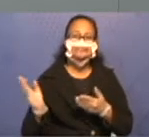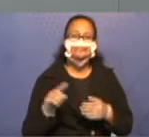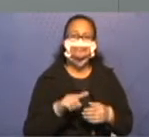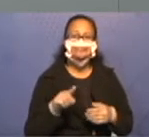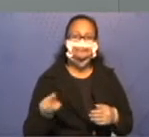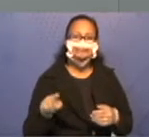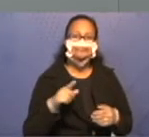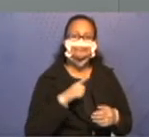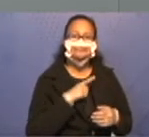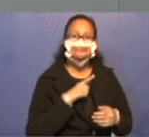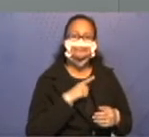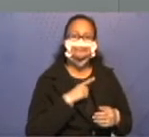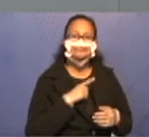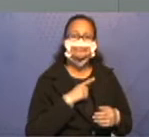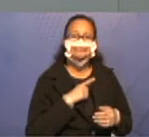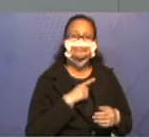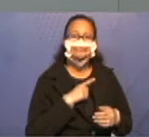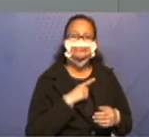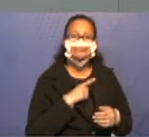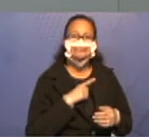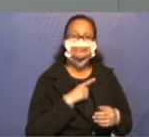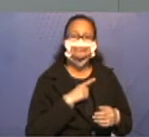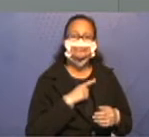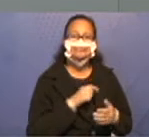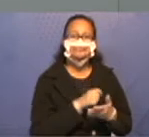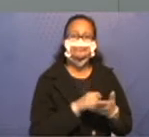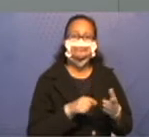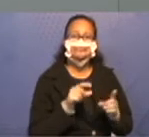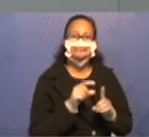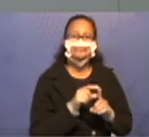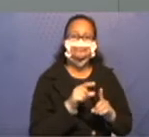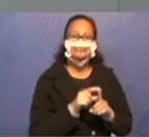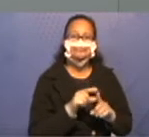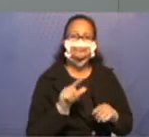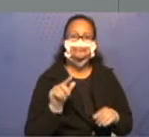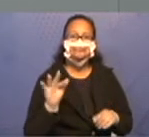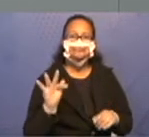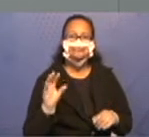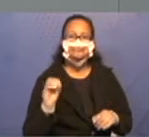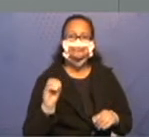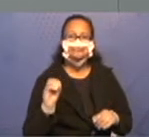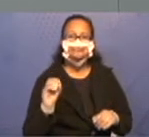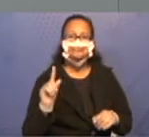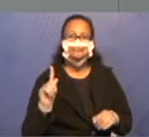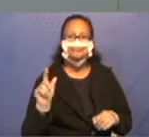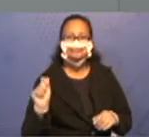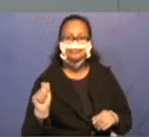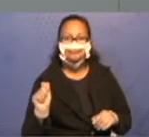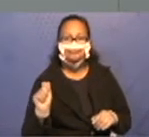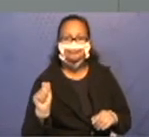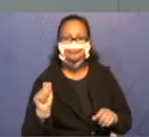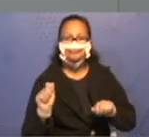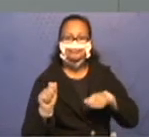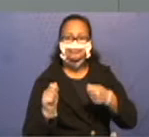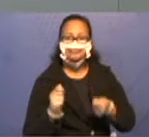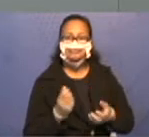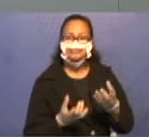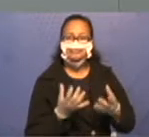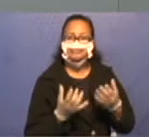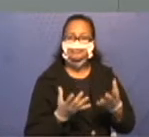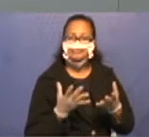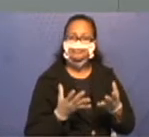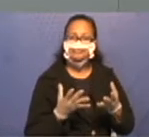Vocês deverão formar a palavra fogo, vocês vão formar fogueira. E